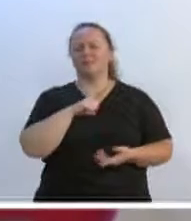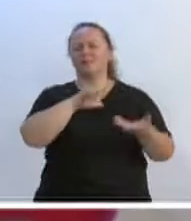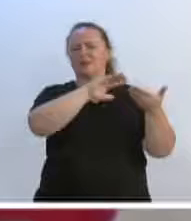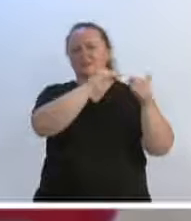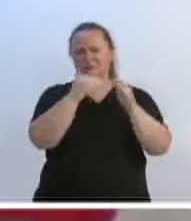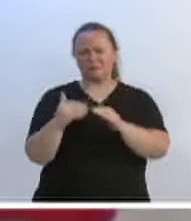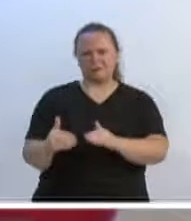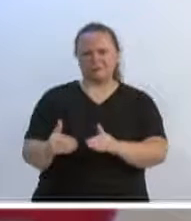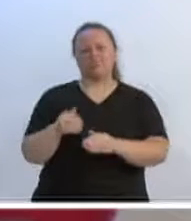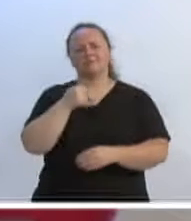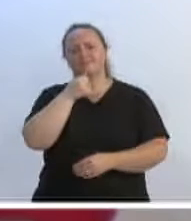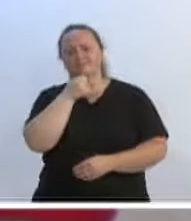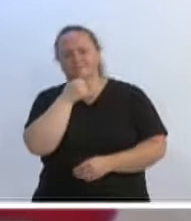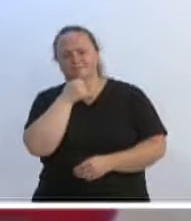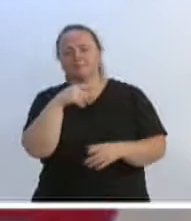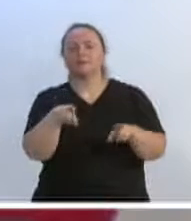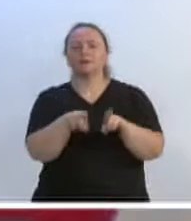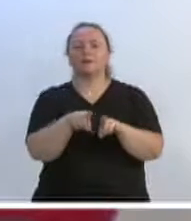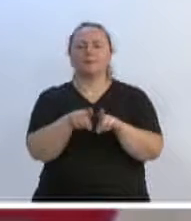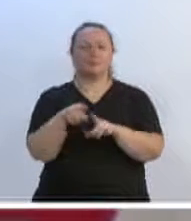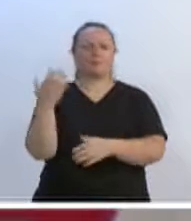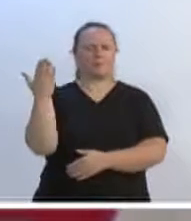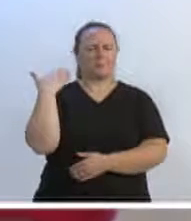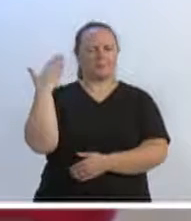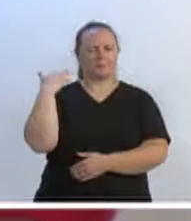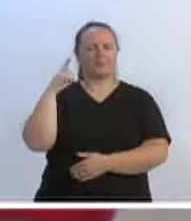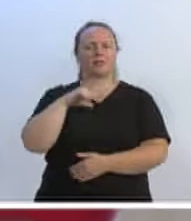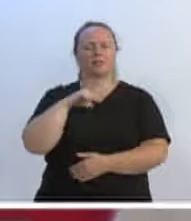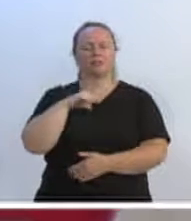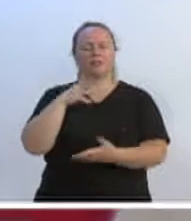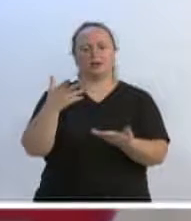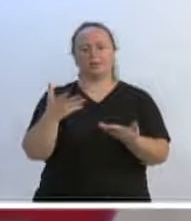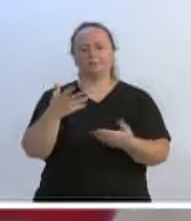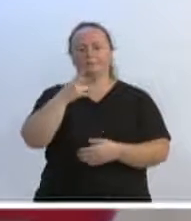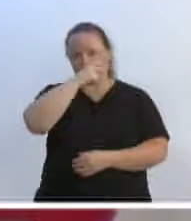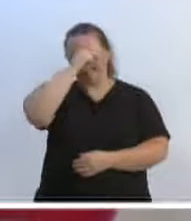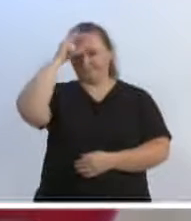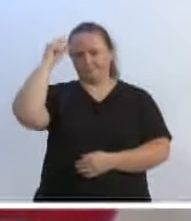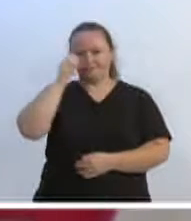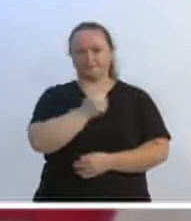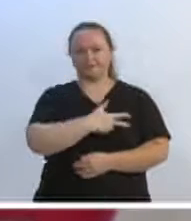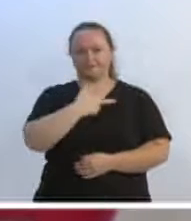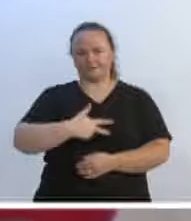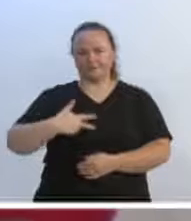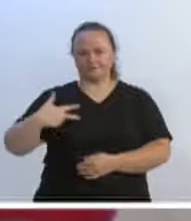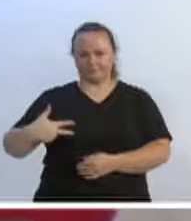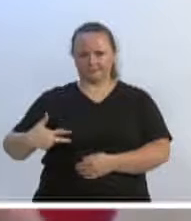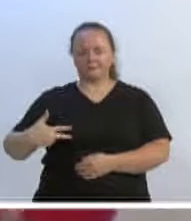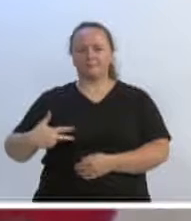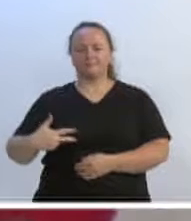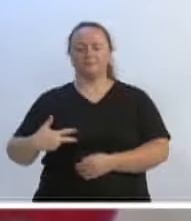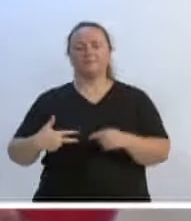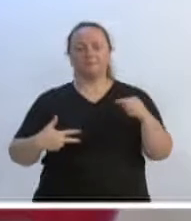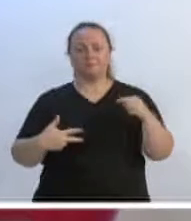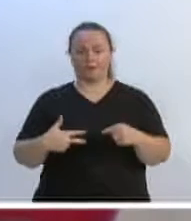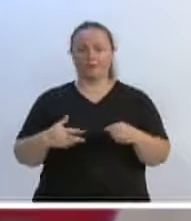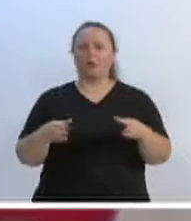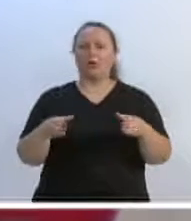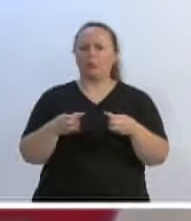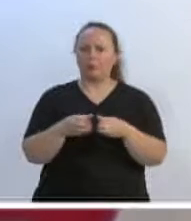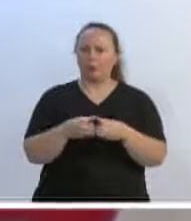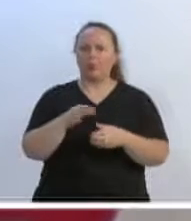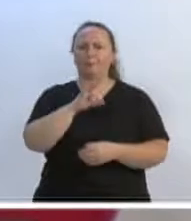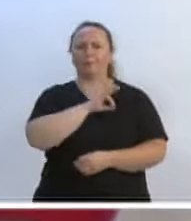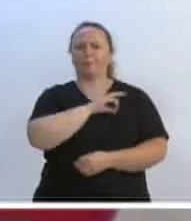época, o nosso líder maior, então, o prefeito João Paulo Kleinbin, com toda a equipe, polícia